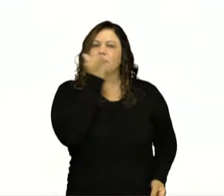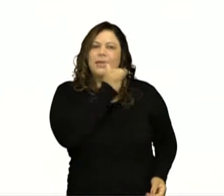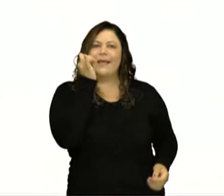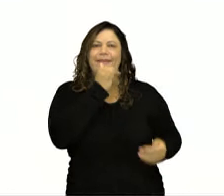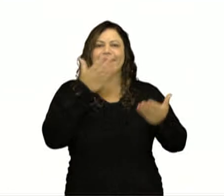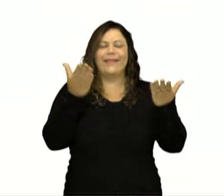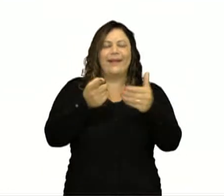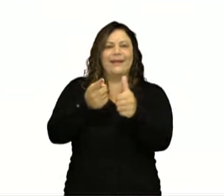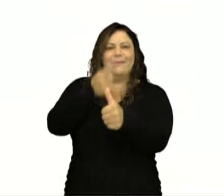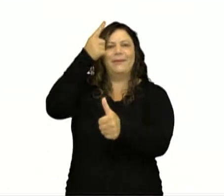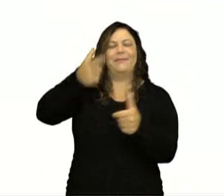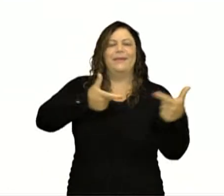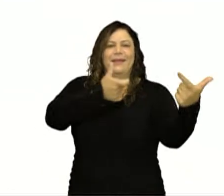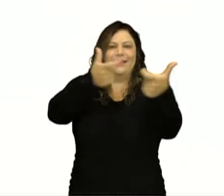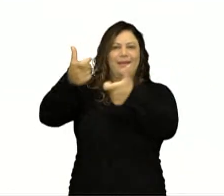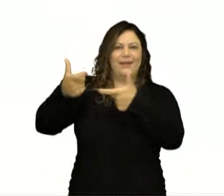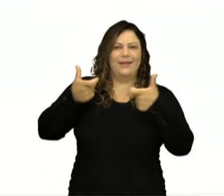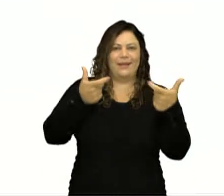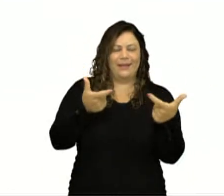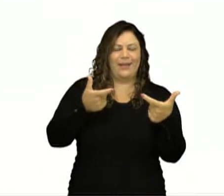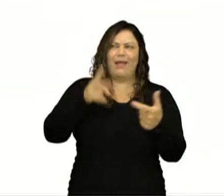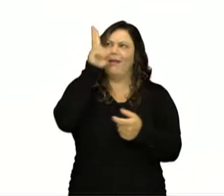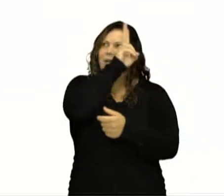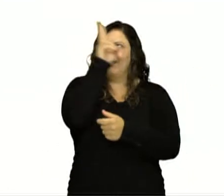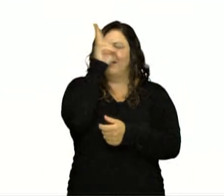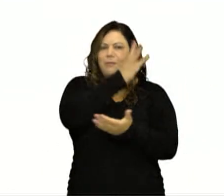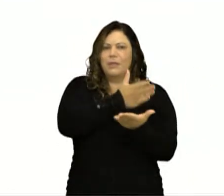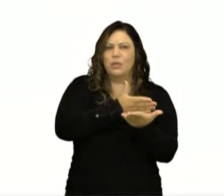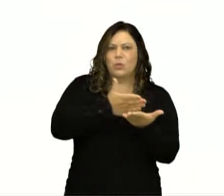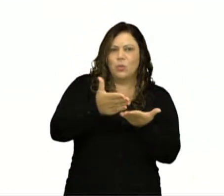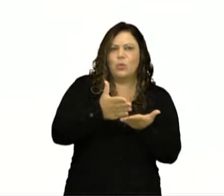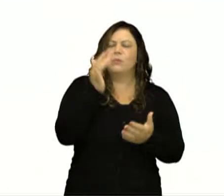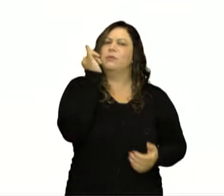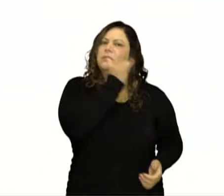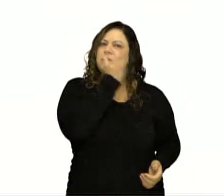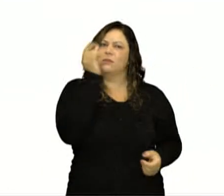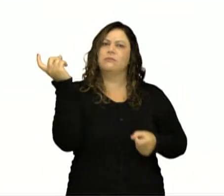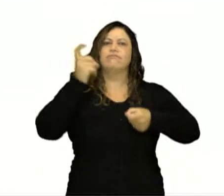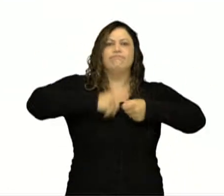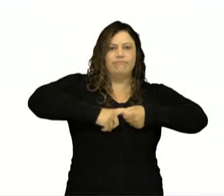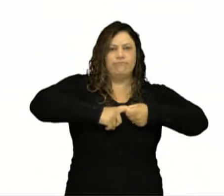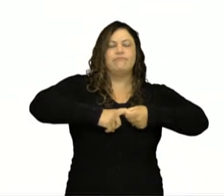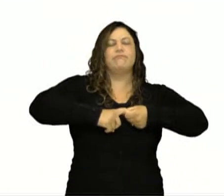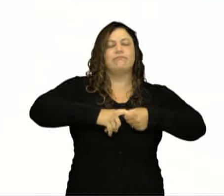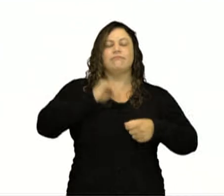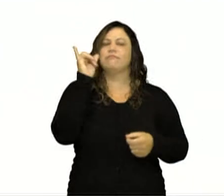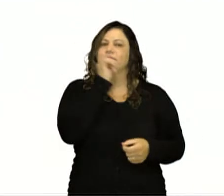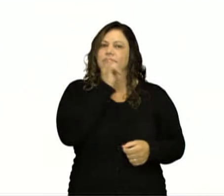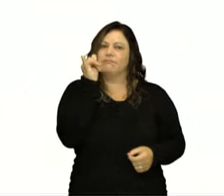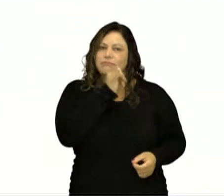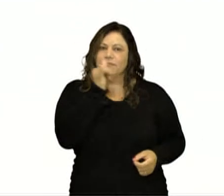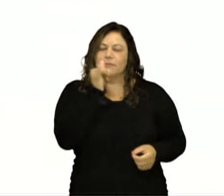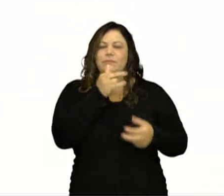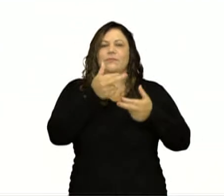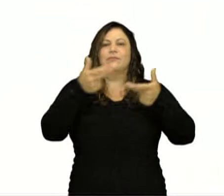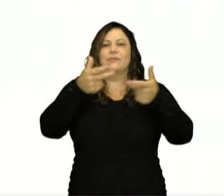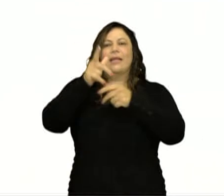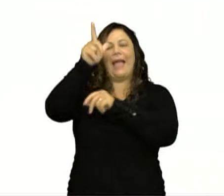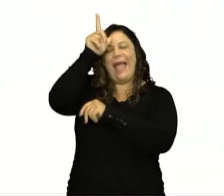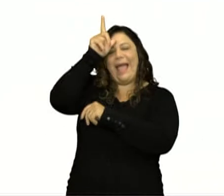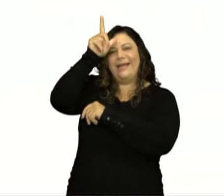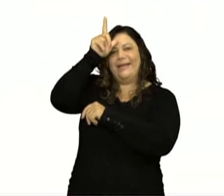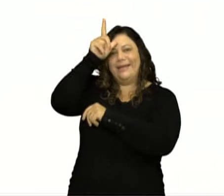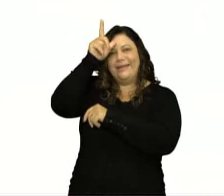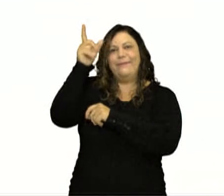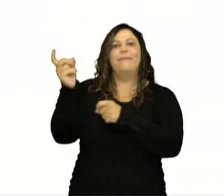Guerra Mundial? Vamos lembrar que no começo a Itália estava aliada com a Alemanha e com o Império Austro-Húngaro, mas ela